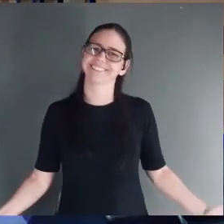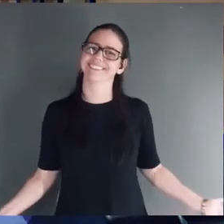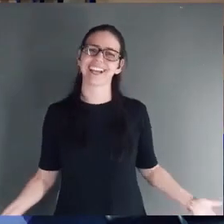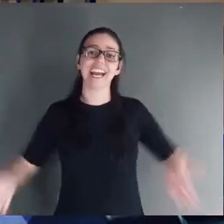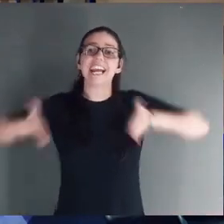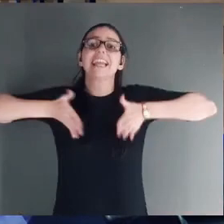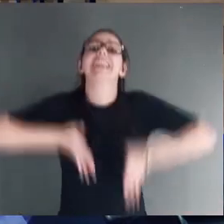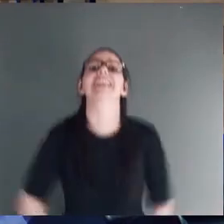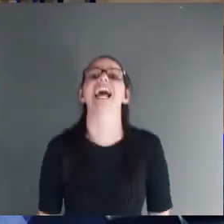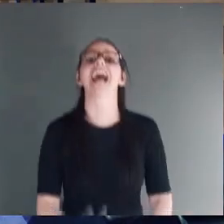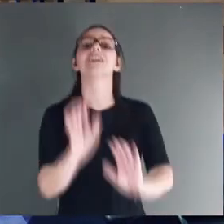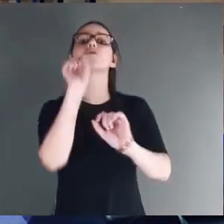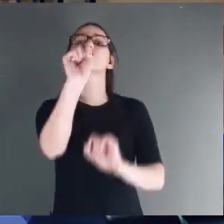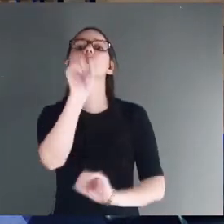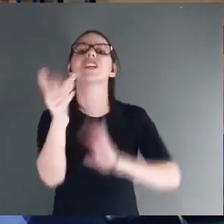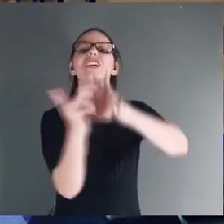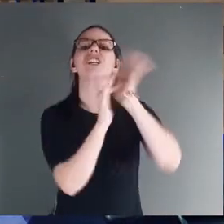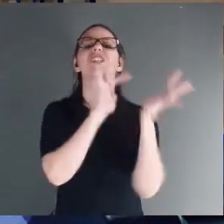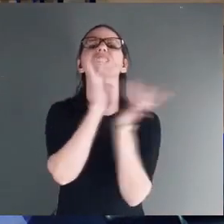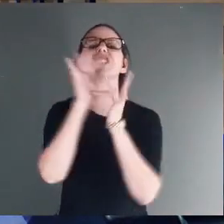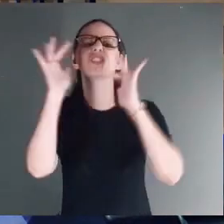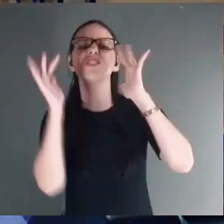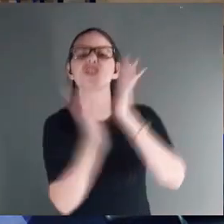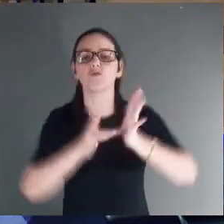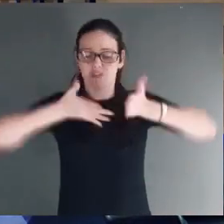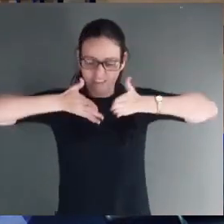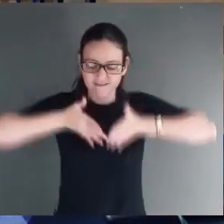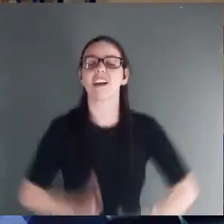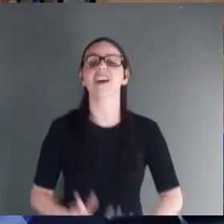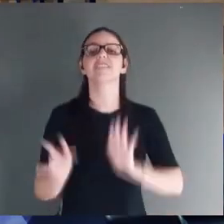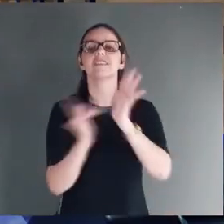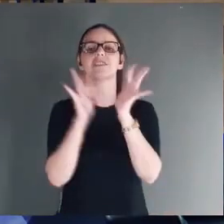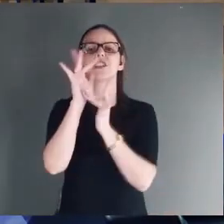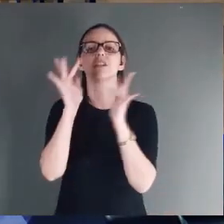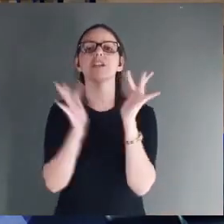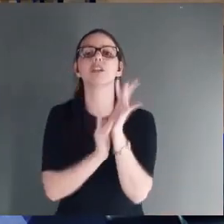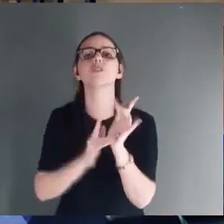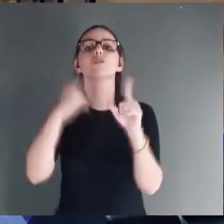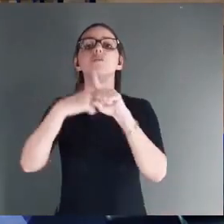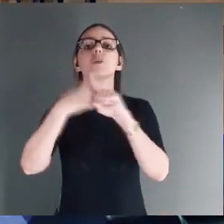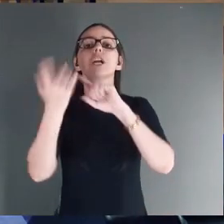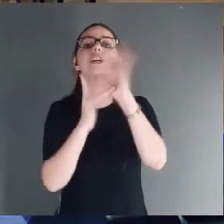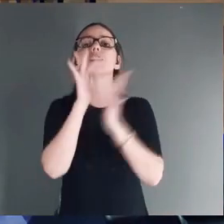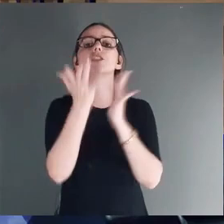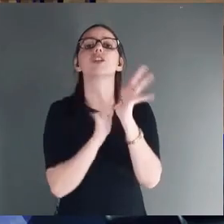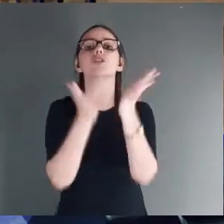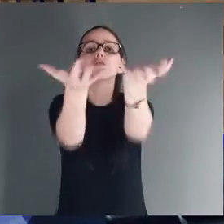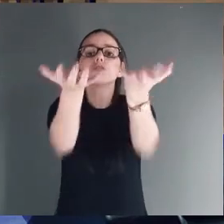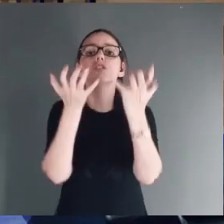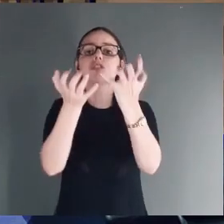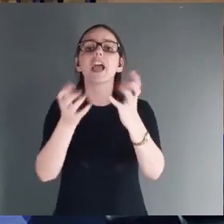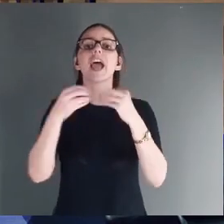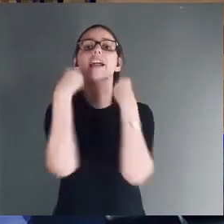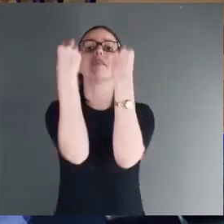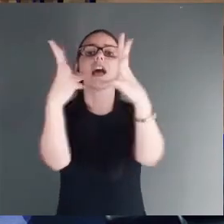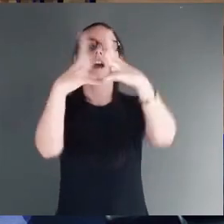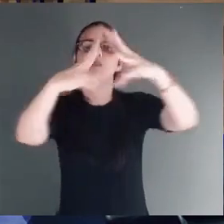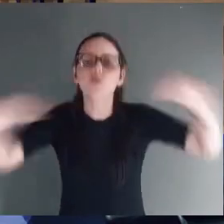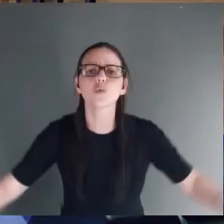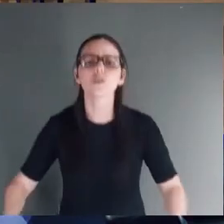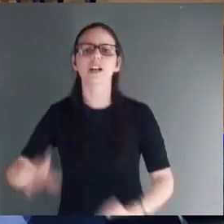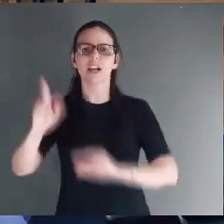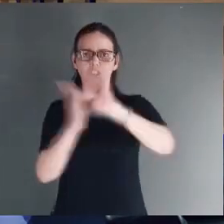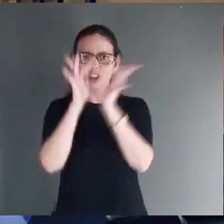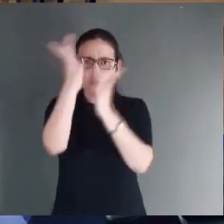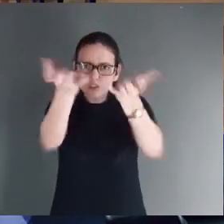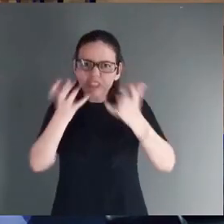No meio da tua vida. Que é uma vida improvável. Nasce um bebê. Pra trazer razão. Trazer cura. Trazer. Oh